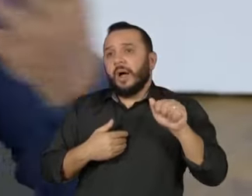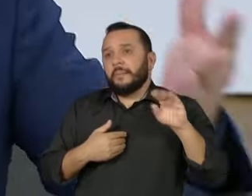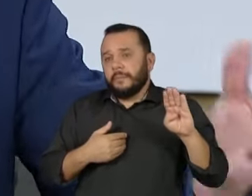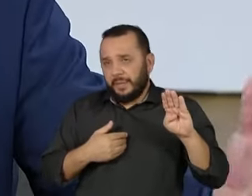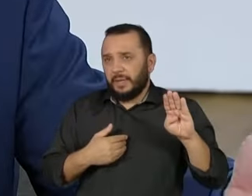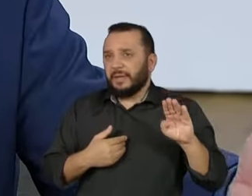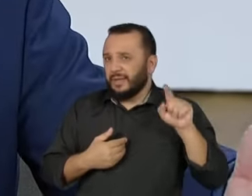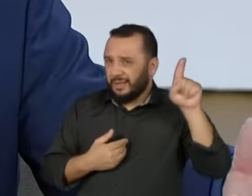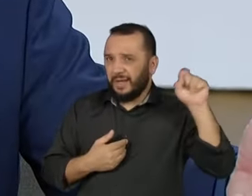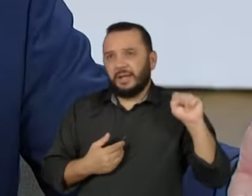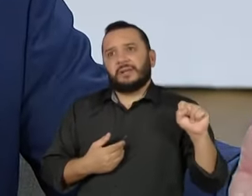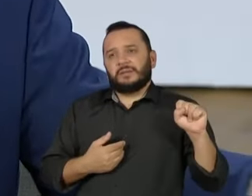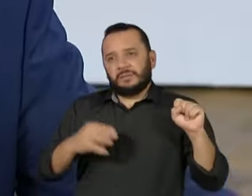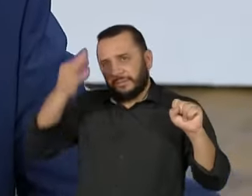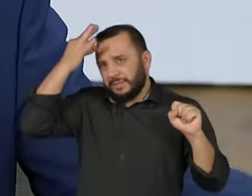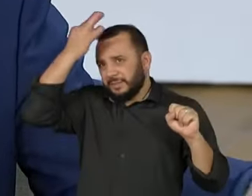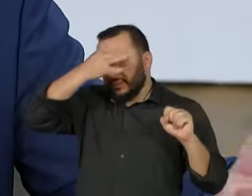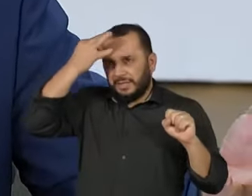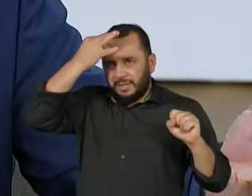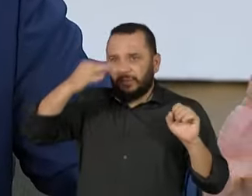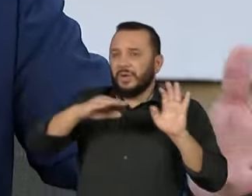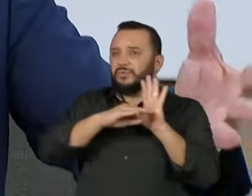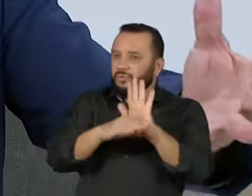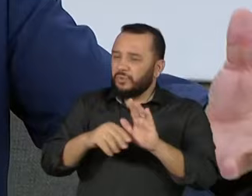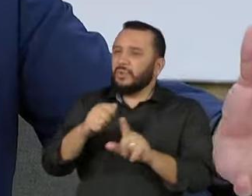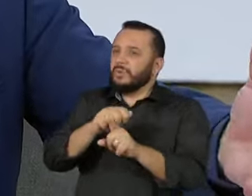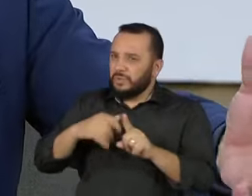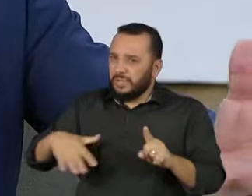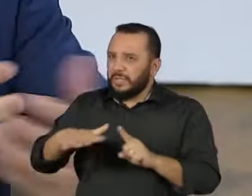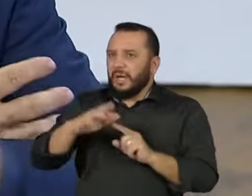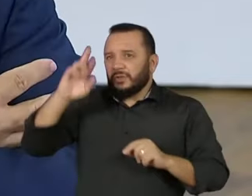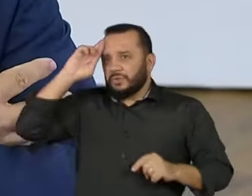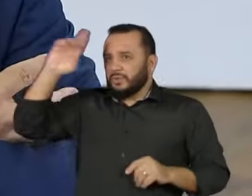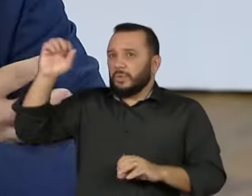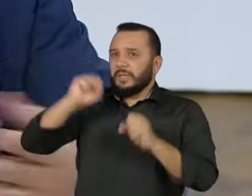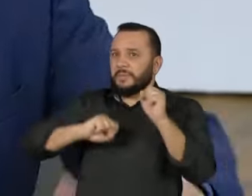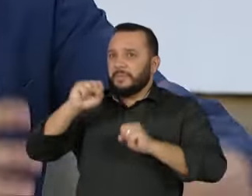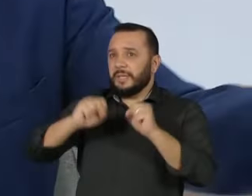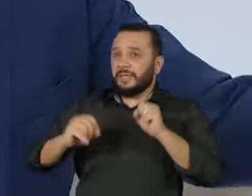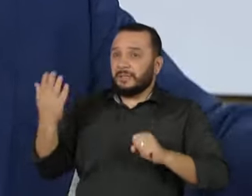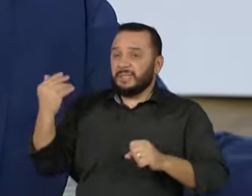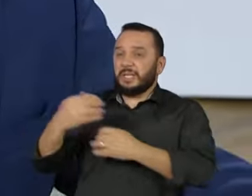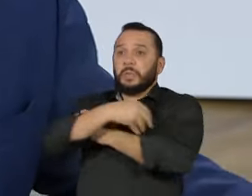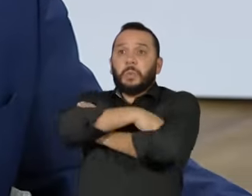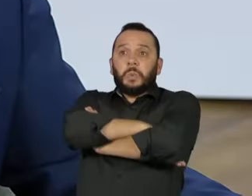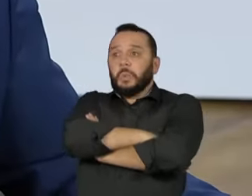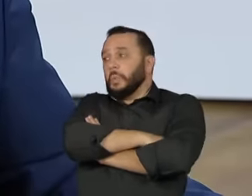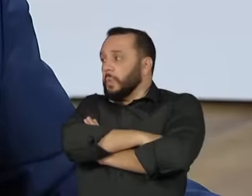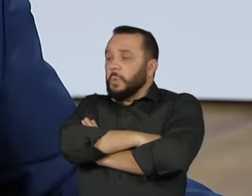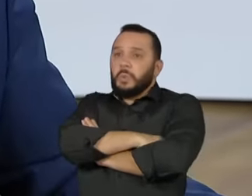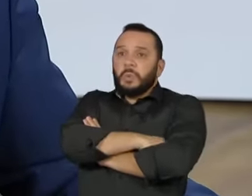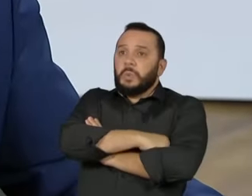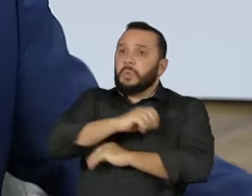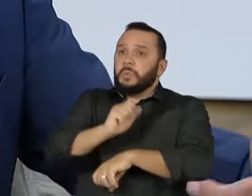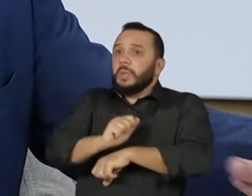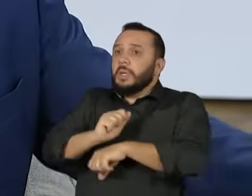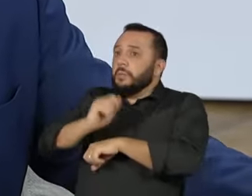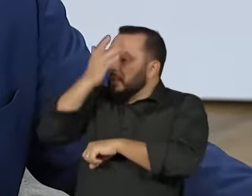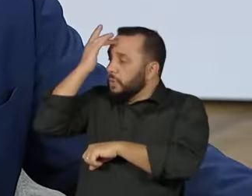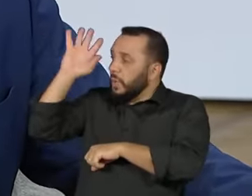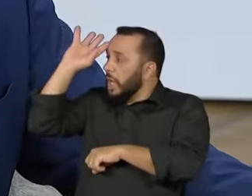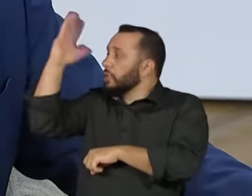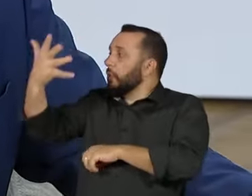dezenas, sabe? A sociedade veio, os empresários que estavam de braços cruzados, esperando que aparecesse alguém que fosse resolver, um